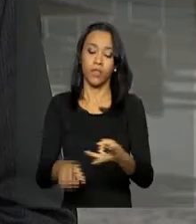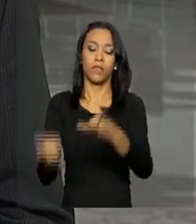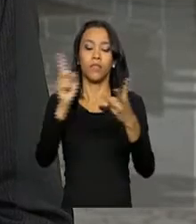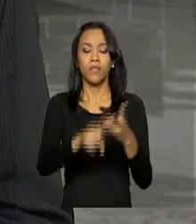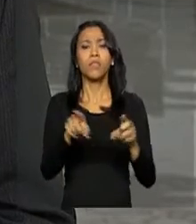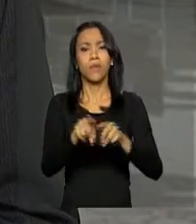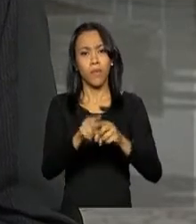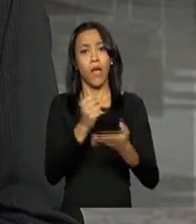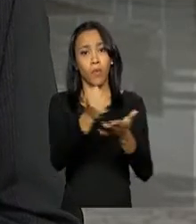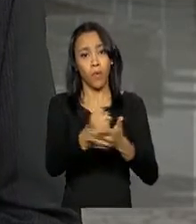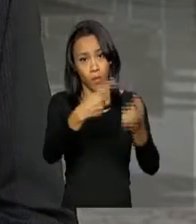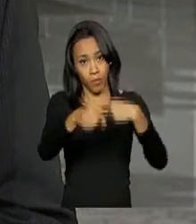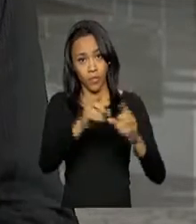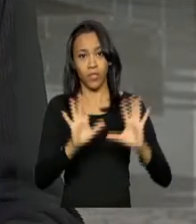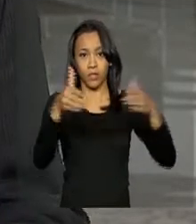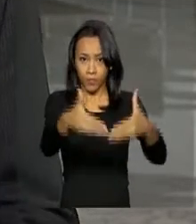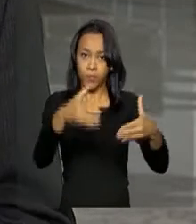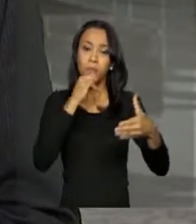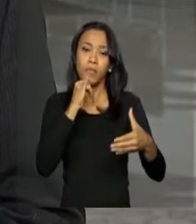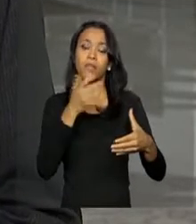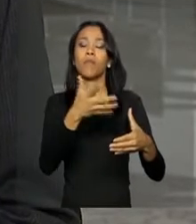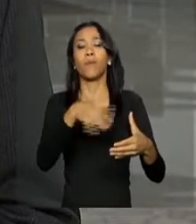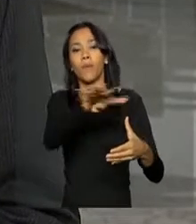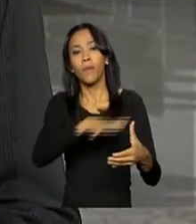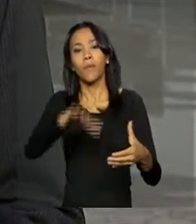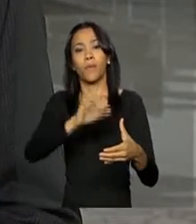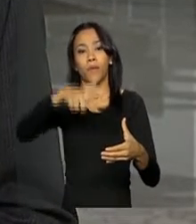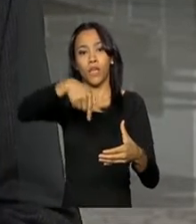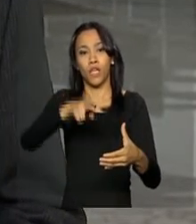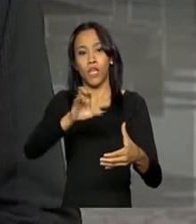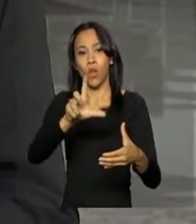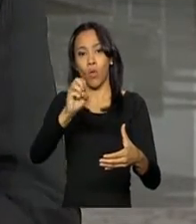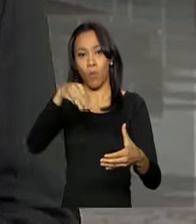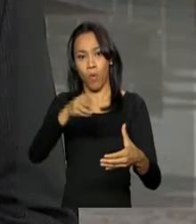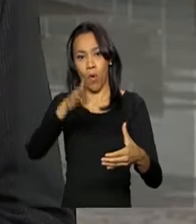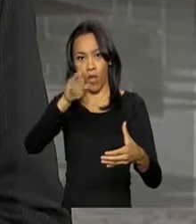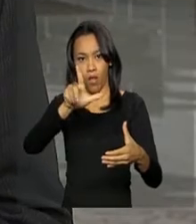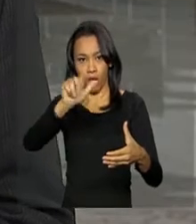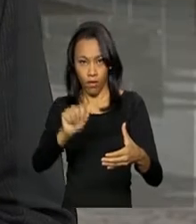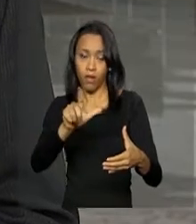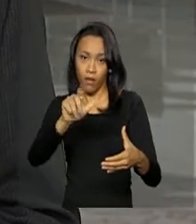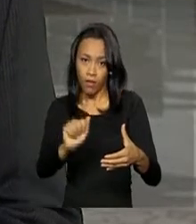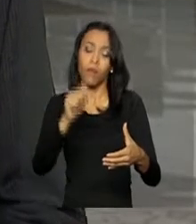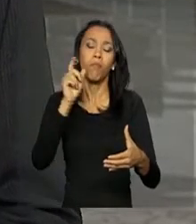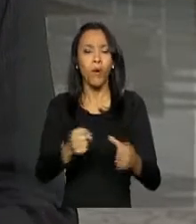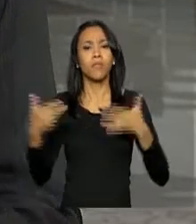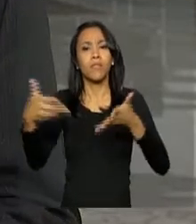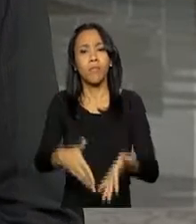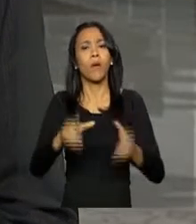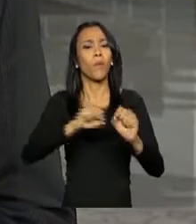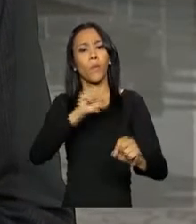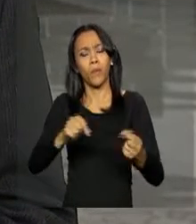o apoio a políticas para as comunidades tradicionais, como, por exemplo, as comunidades quilombolas. Podem participar dessa seleção